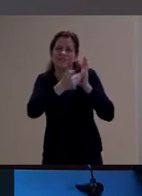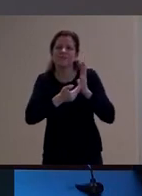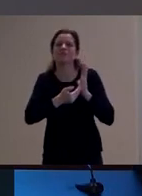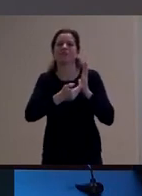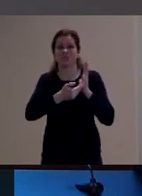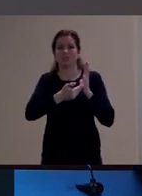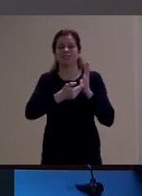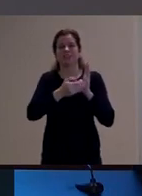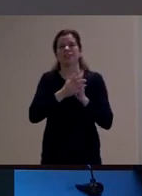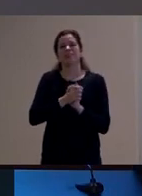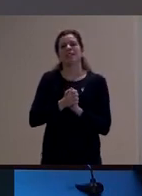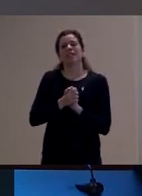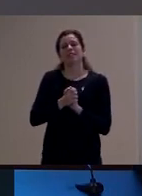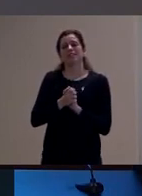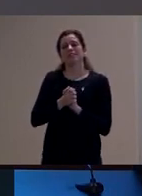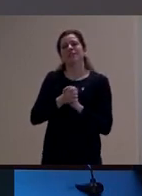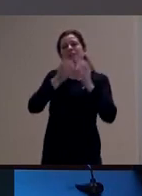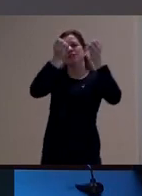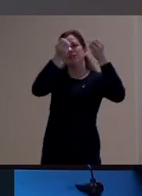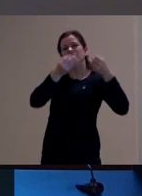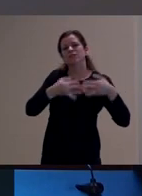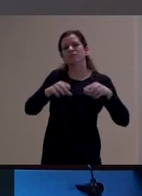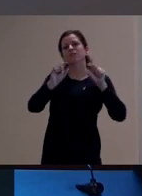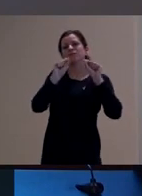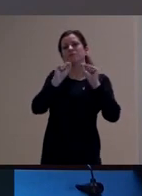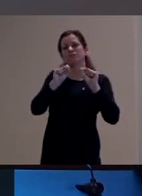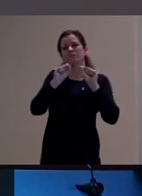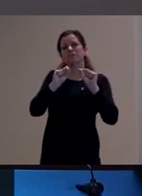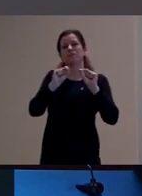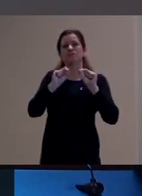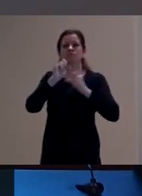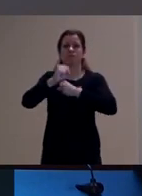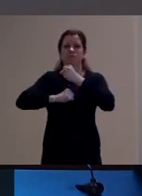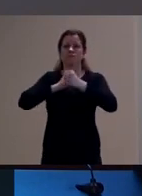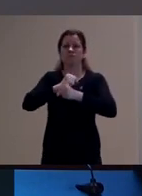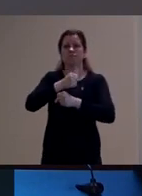Benjamin escreve, então, lá nos inícios de 1900,